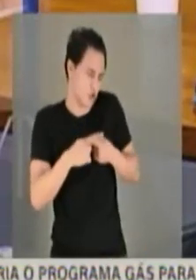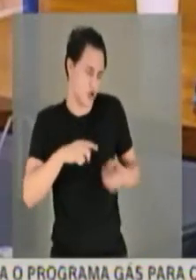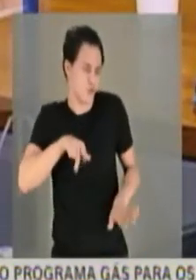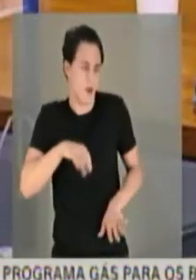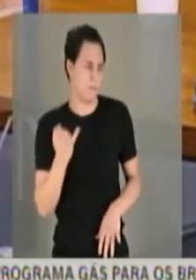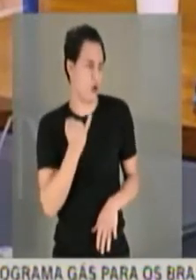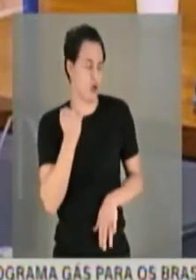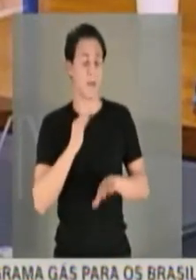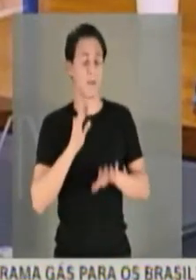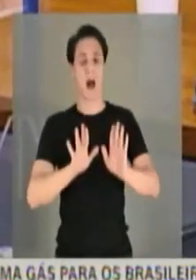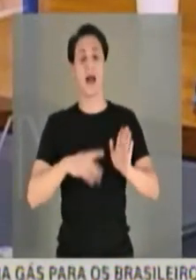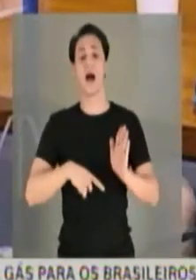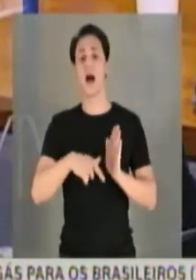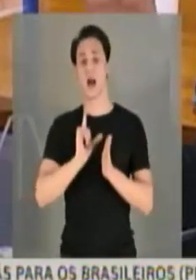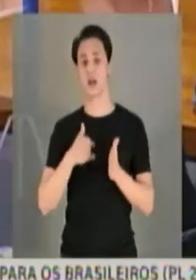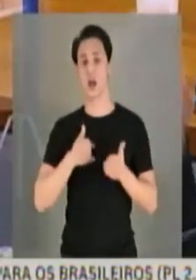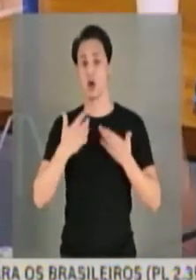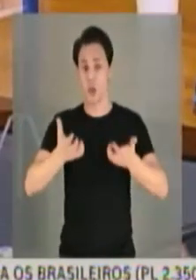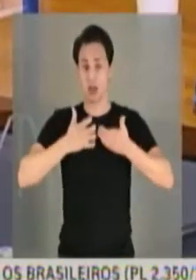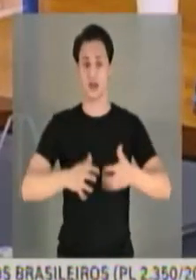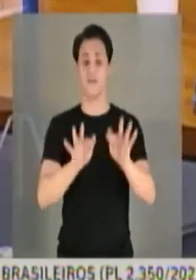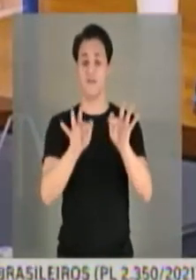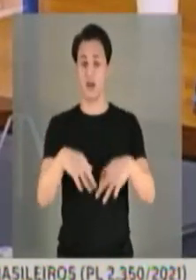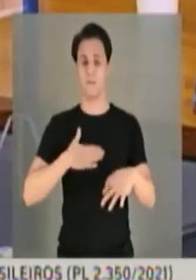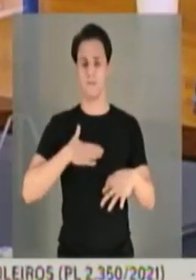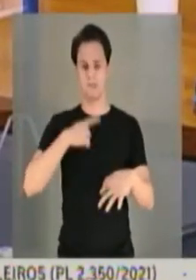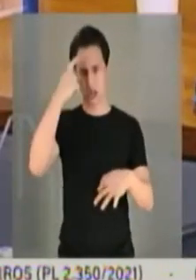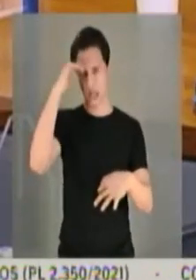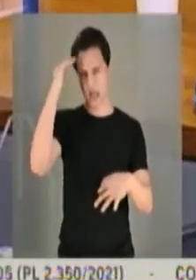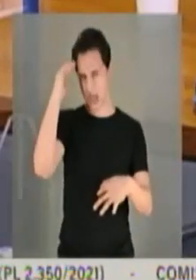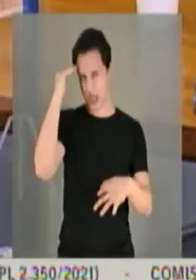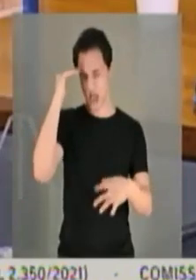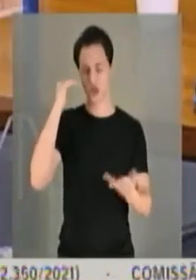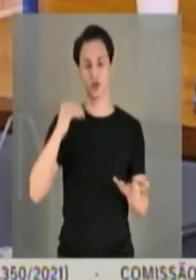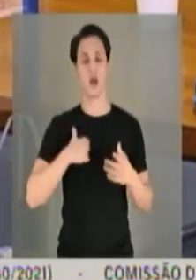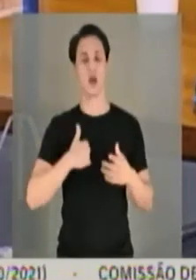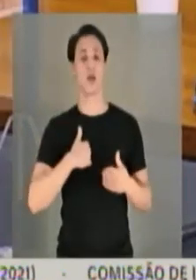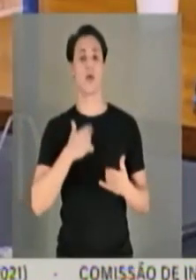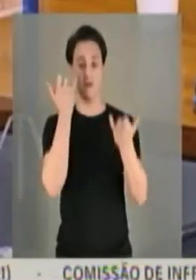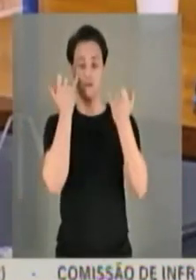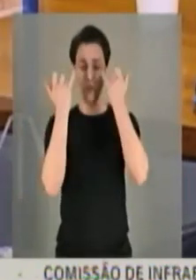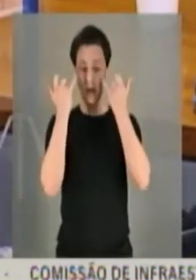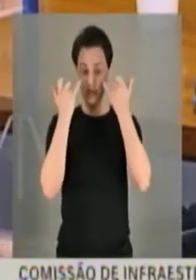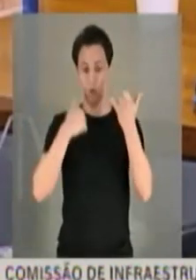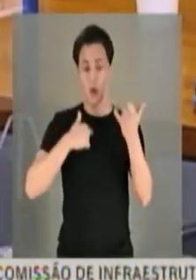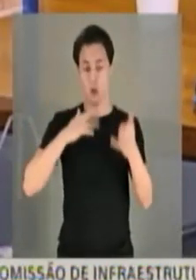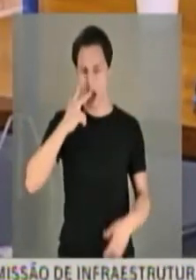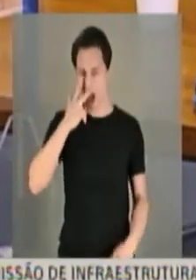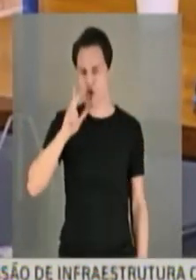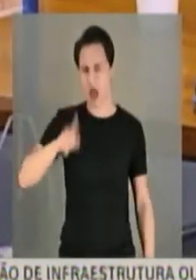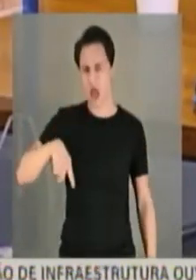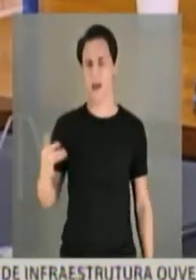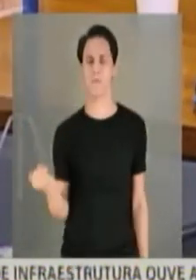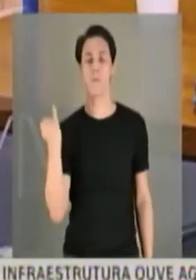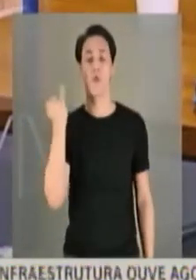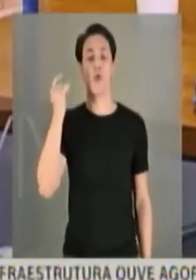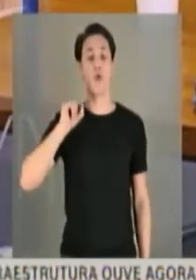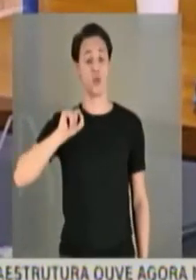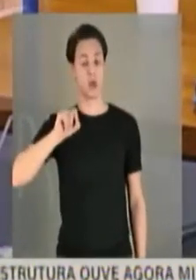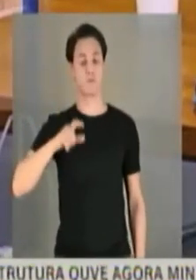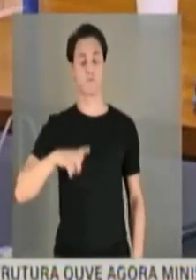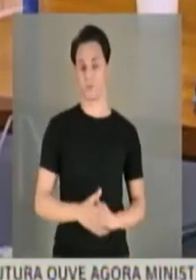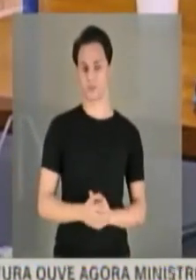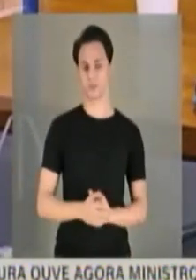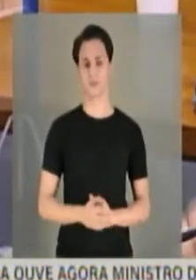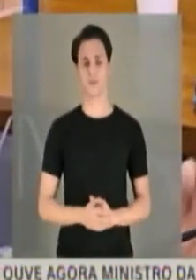Mas eu gostaria, antes de encerrar na minha linha aqui, eu tenho uma informação que eu reputo das mais importantes. Uma delas é em relação